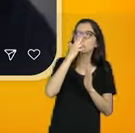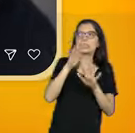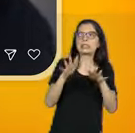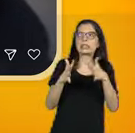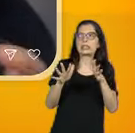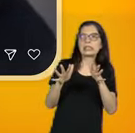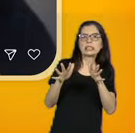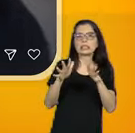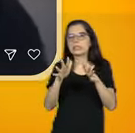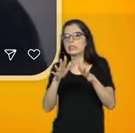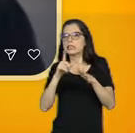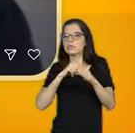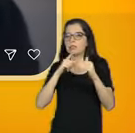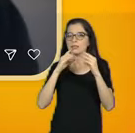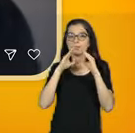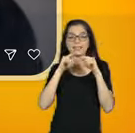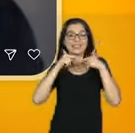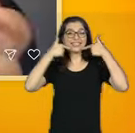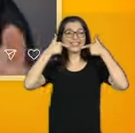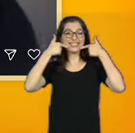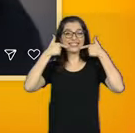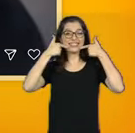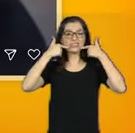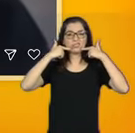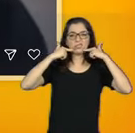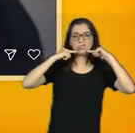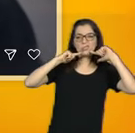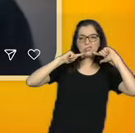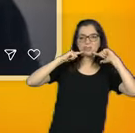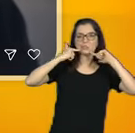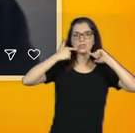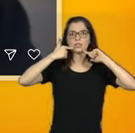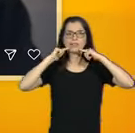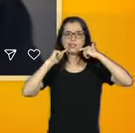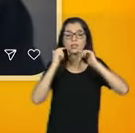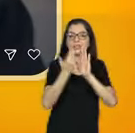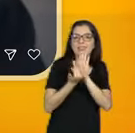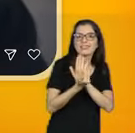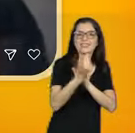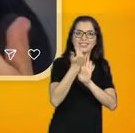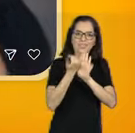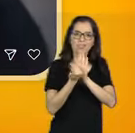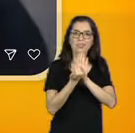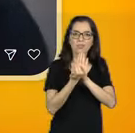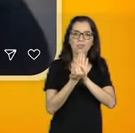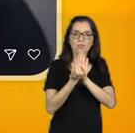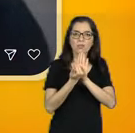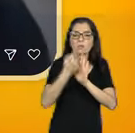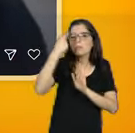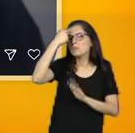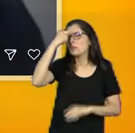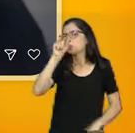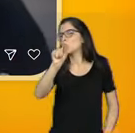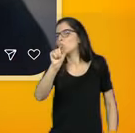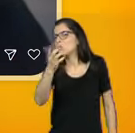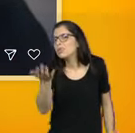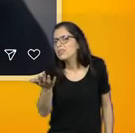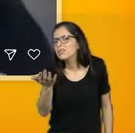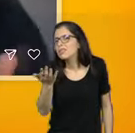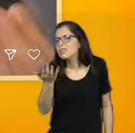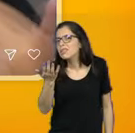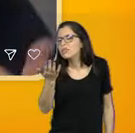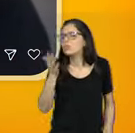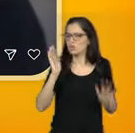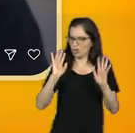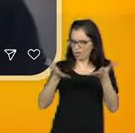com caracteres tipográficos, com desenhozinhos, né? E na minha cabeça eles existem